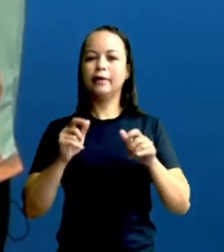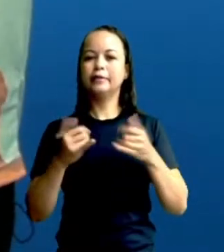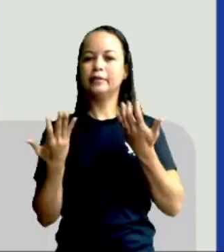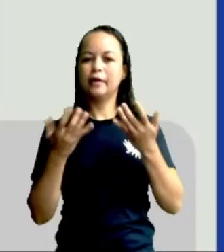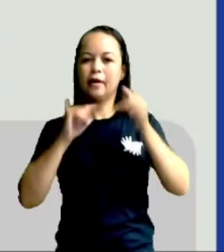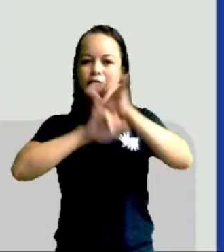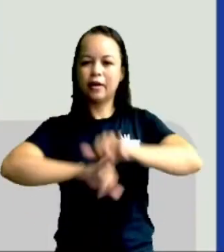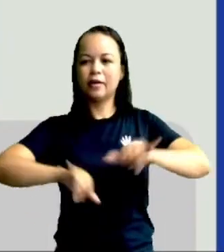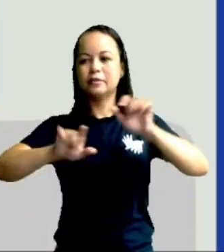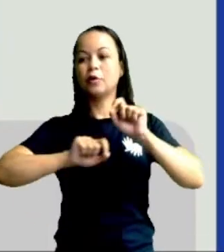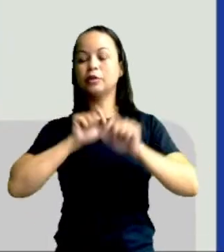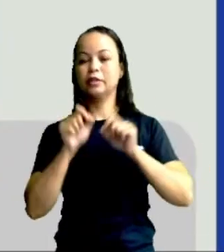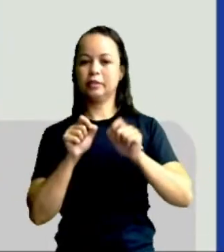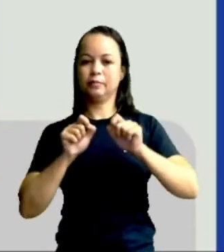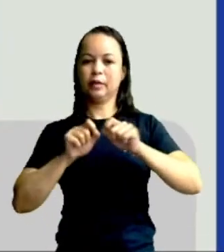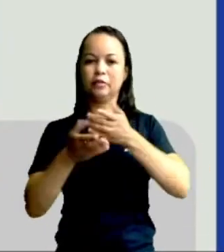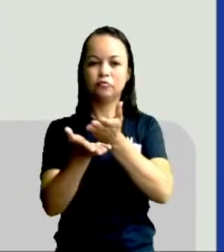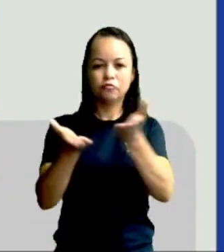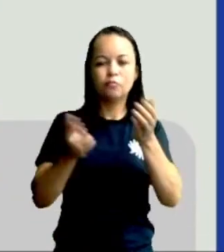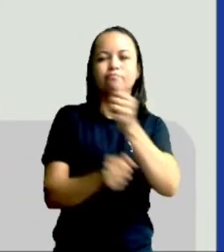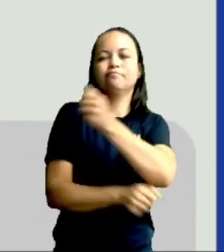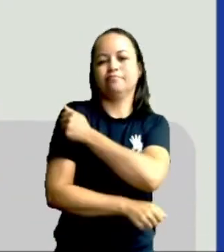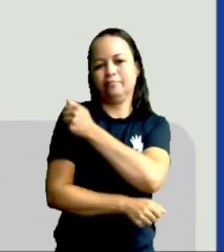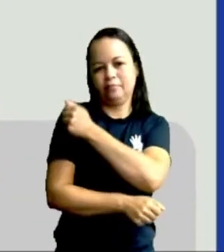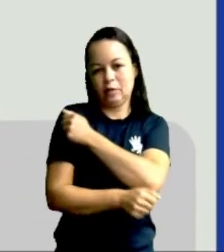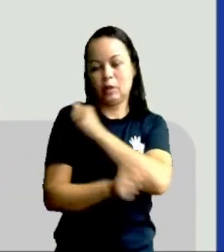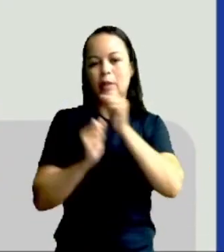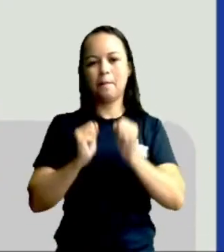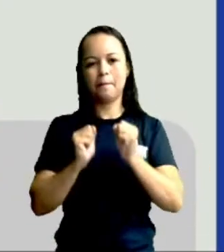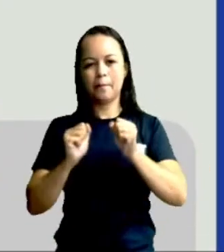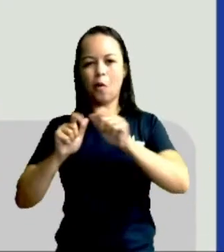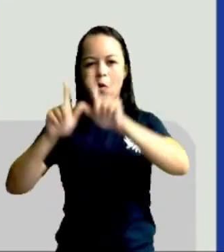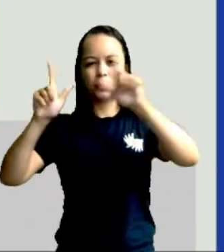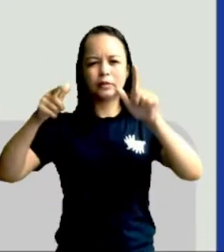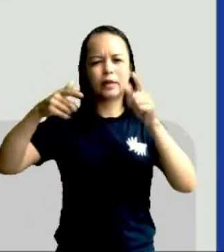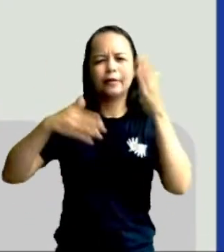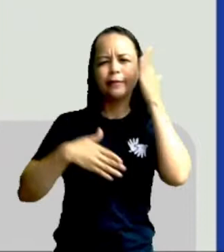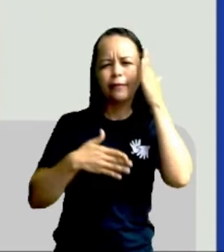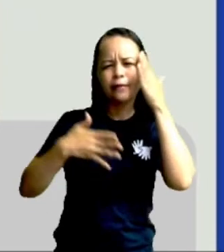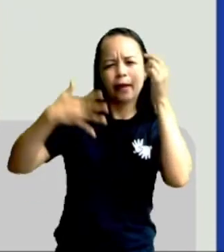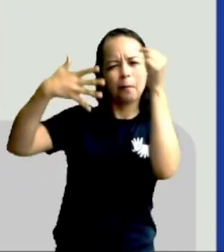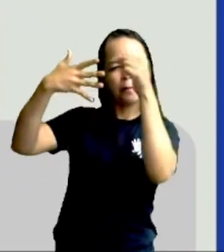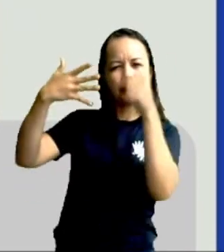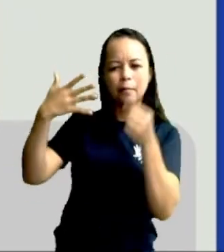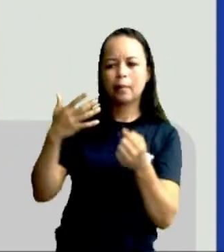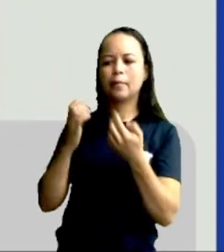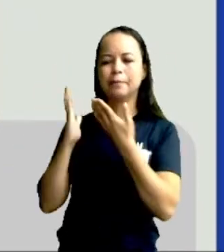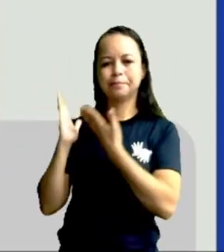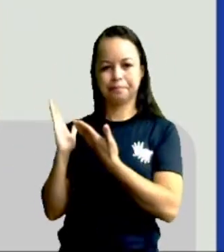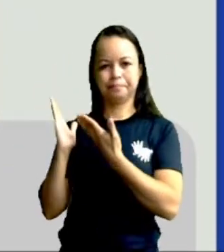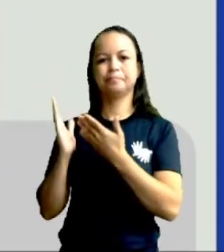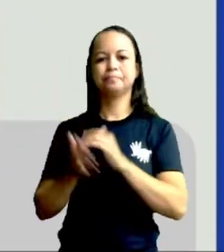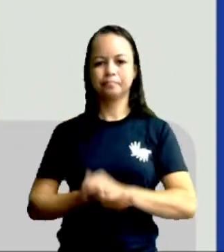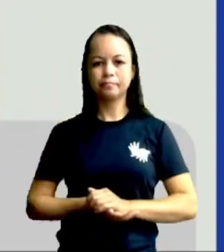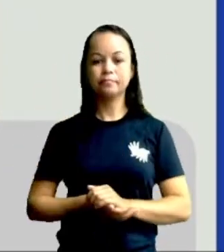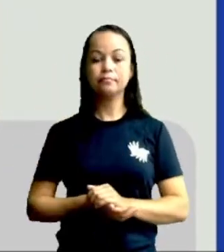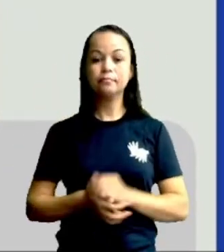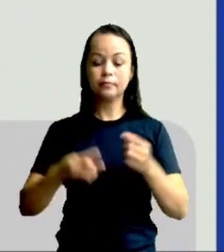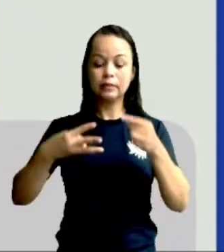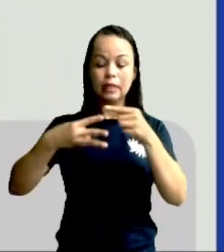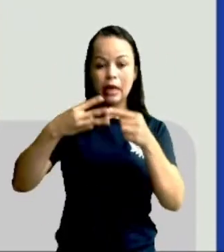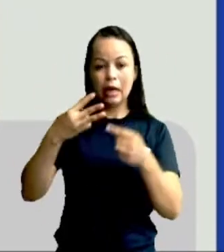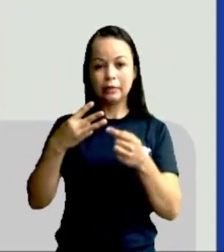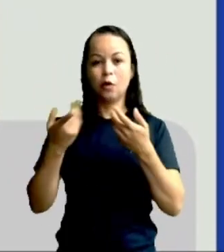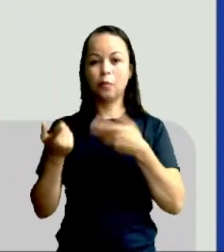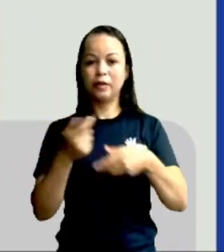abrir essa imagem para que esse aluno possa justamente seguir essa lógica aqui, concatenar essas ideias. Então, está aqui. Benefícios